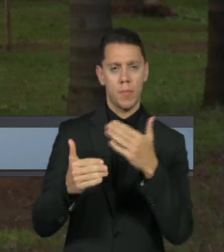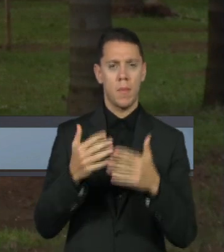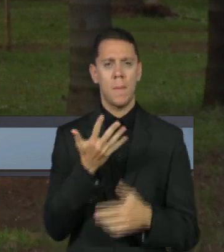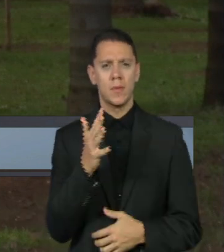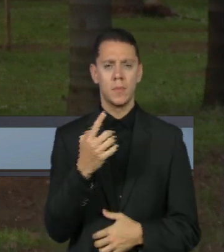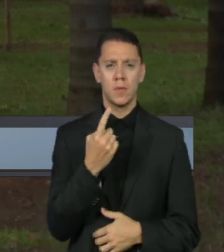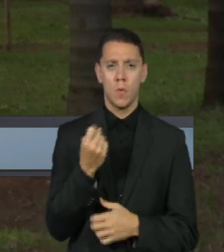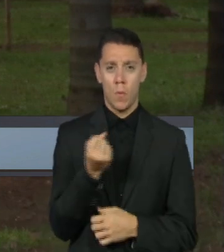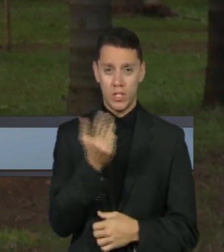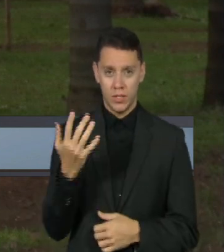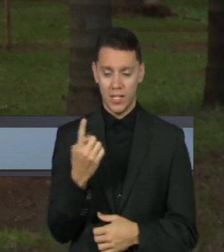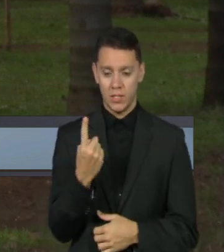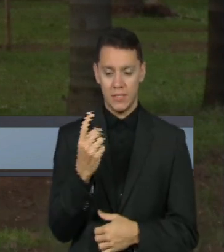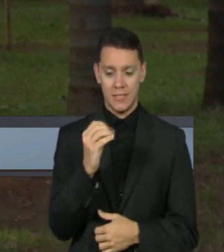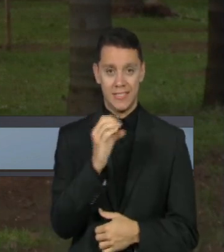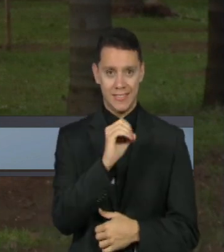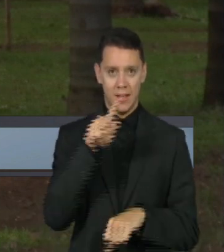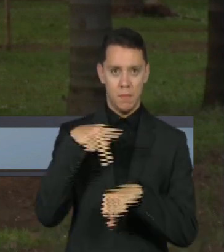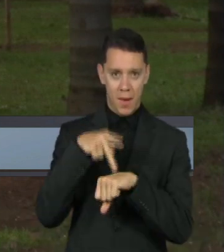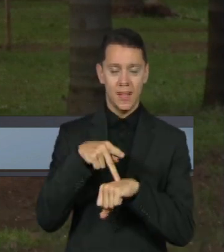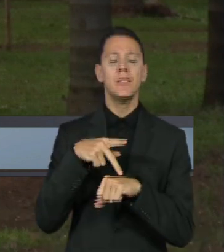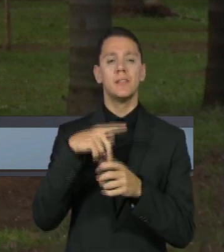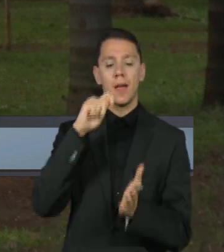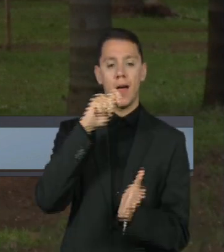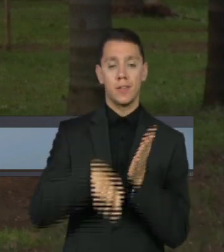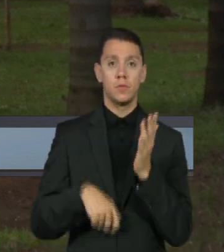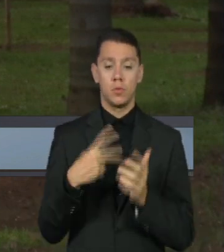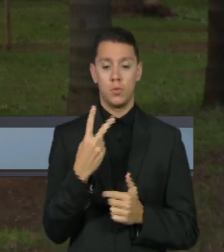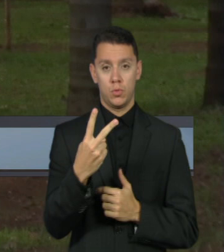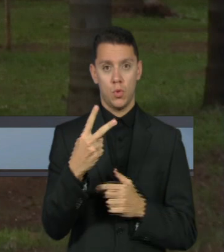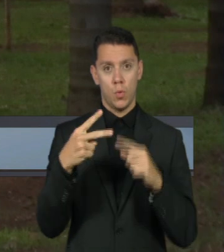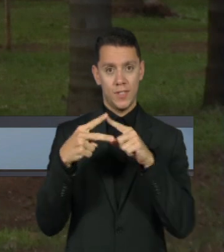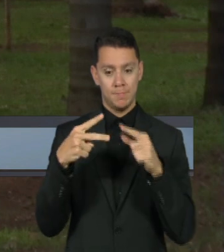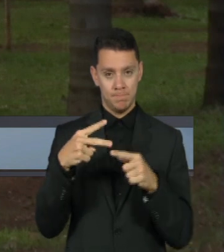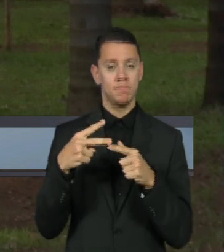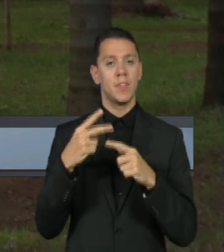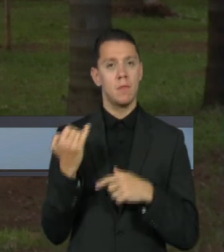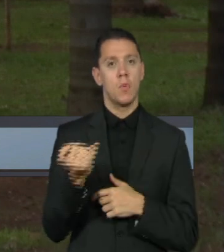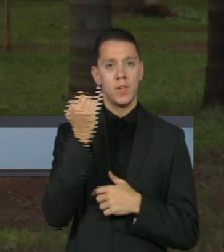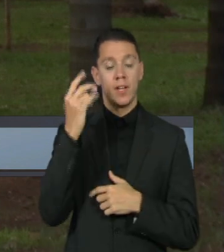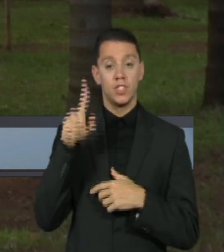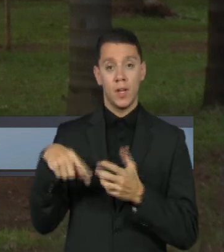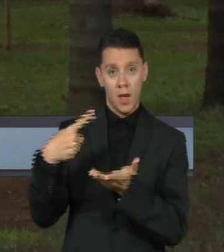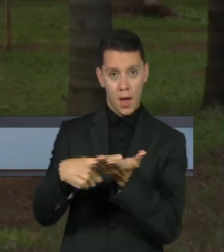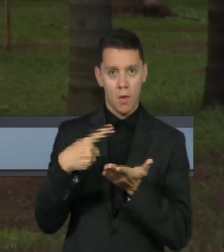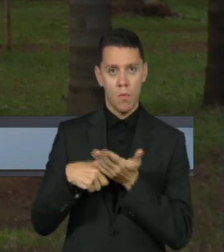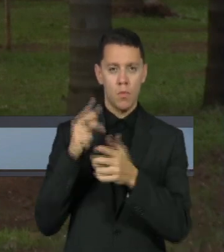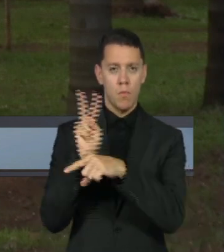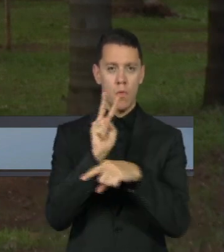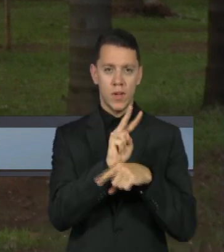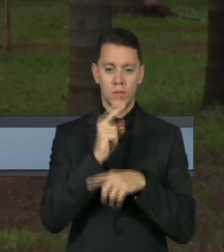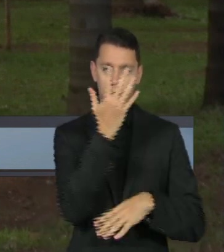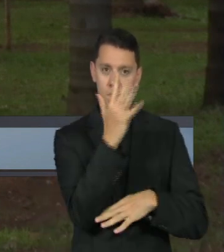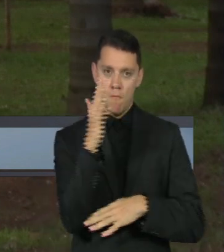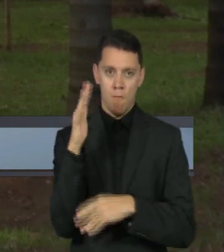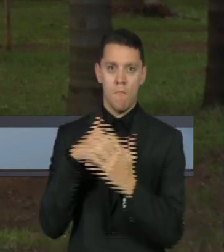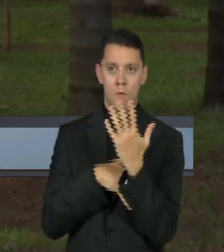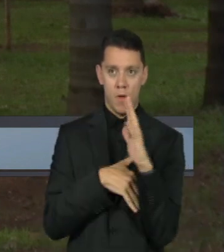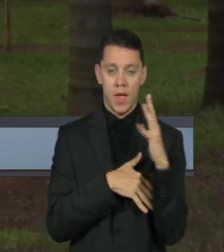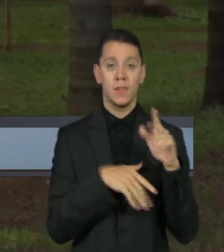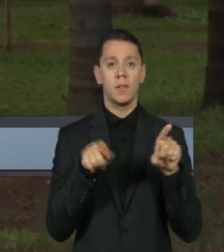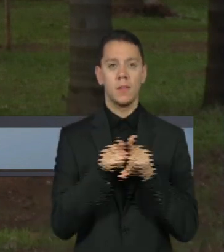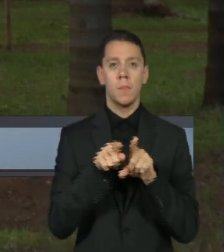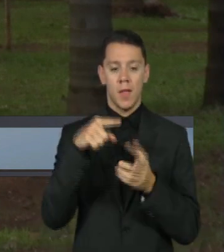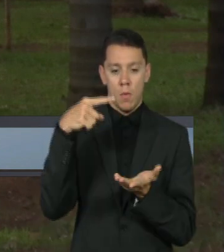assinaram dois importantes esforços internacionais, o Acordo de Proteção às Florestas e o Compromisso Global